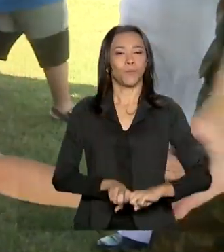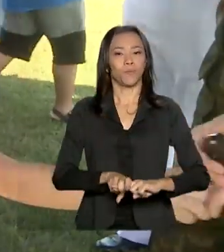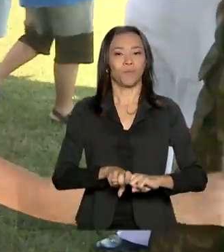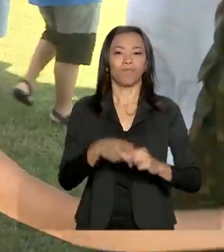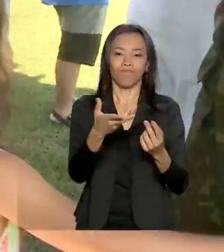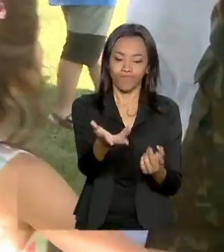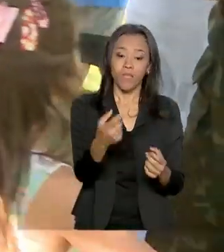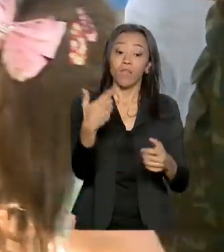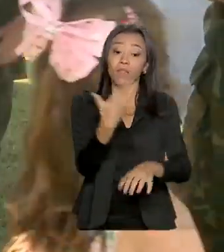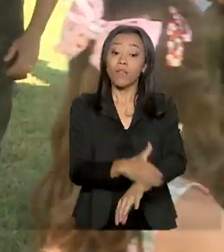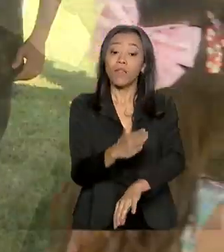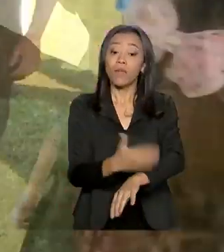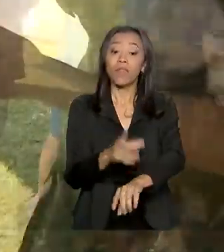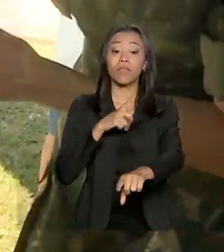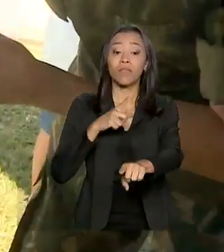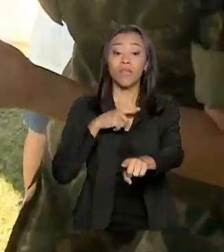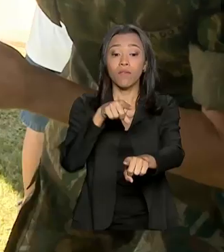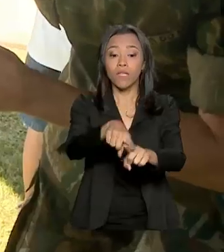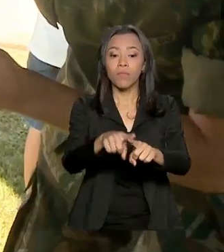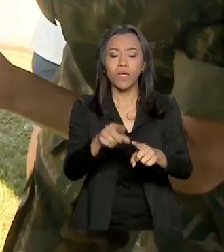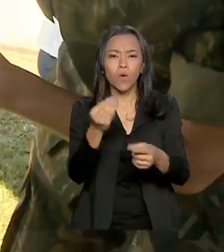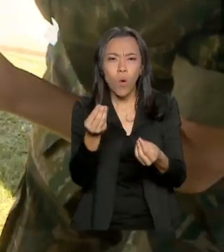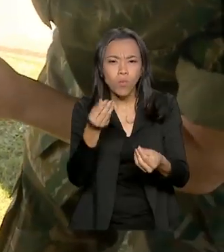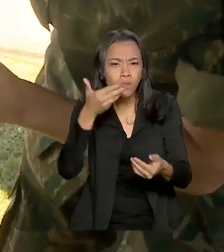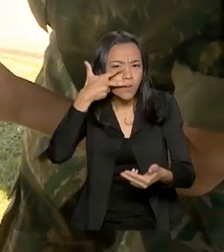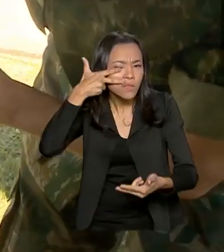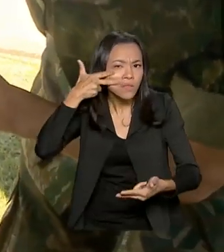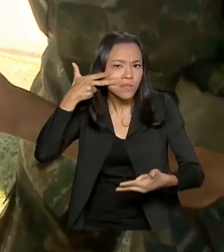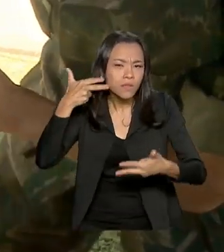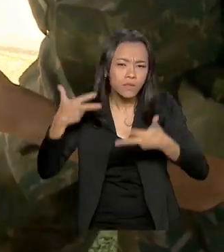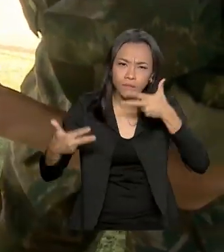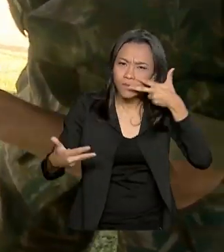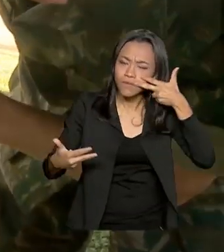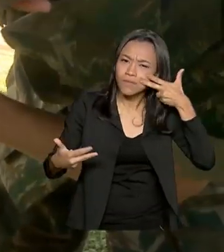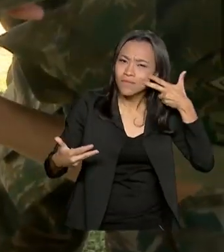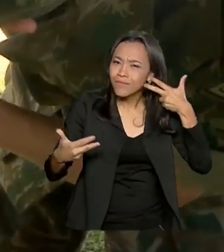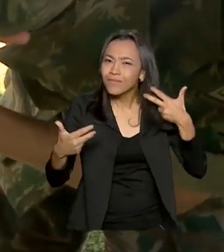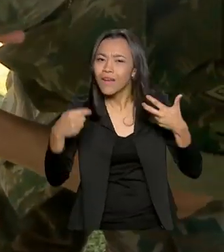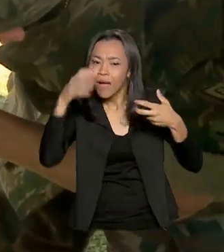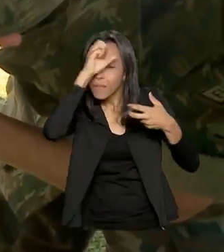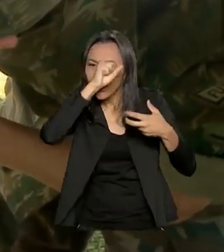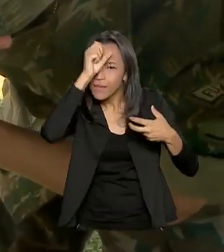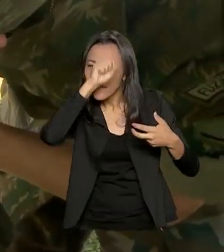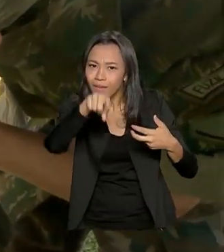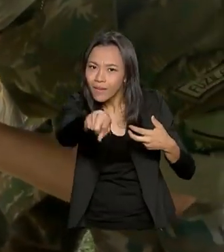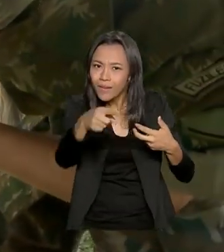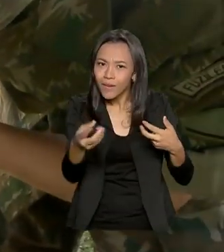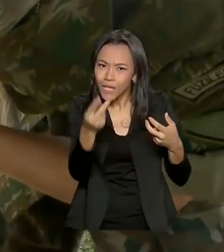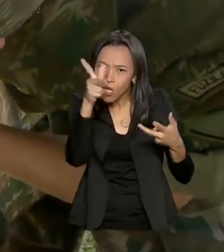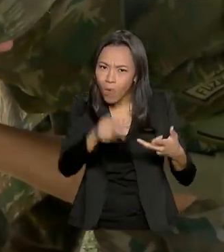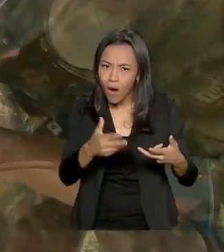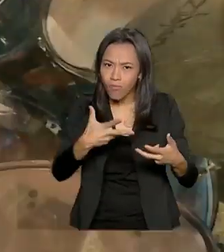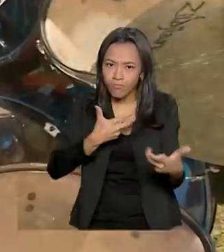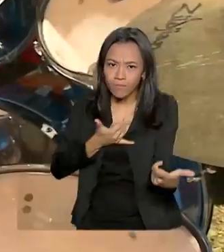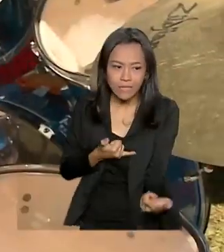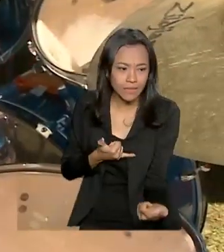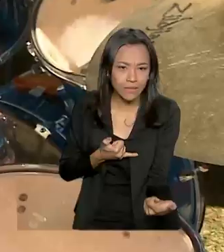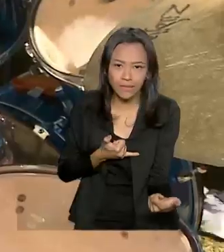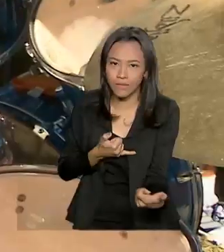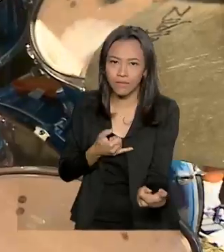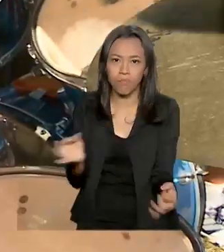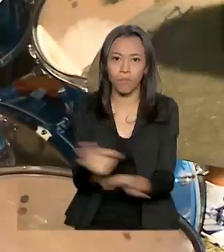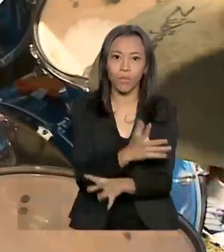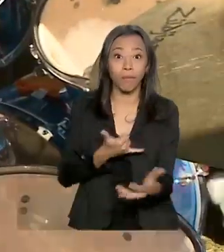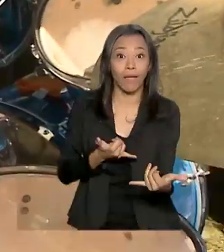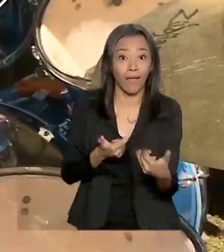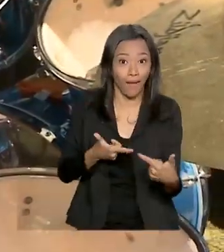treinamento, ainda teve uma oficina de camuflagem, onde os pequenos aprenderam a pintar o rosto como um fuzileiro naval. Claro